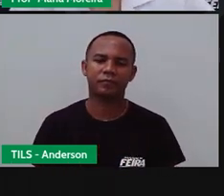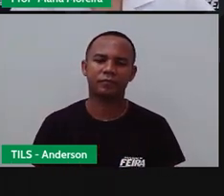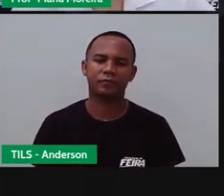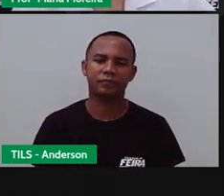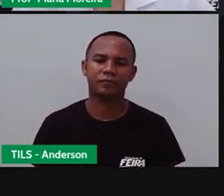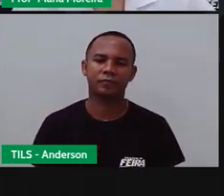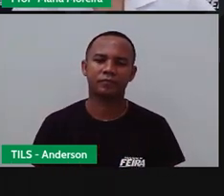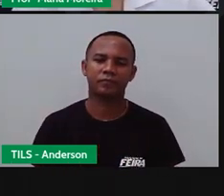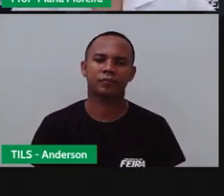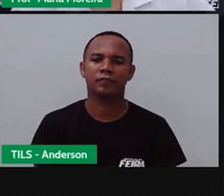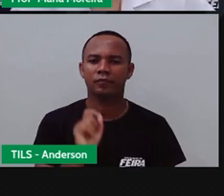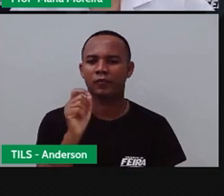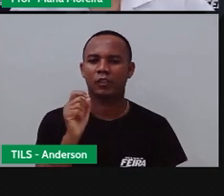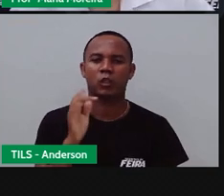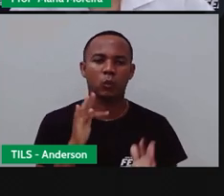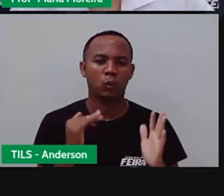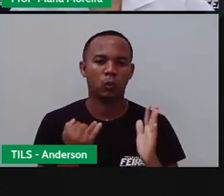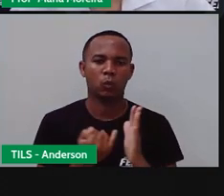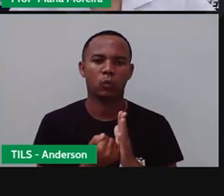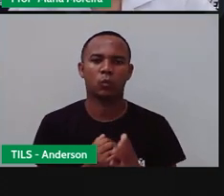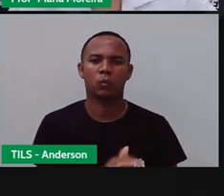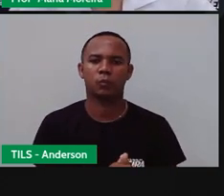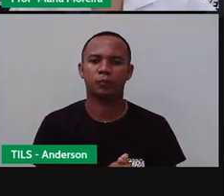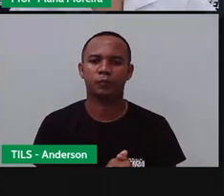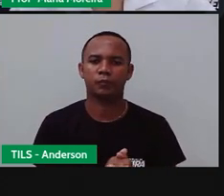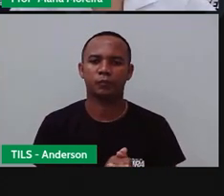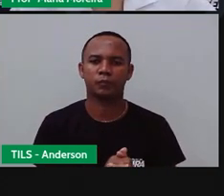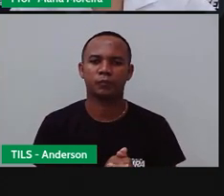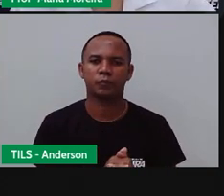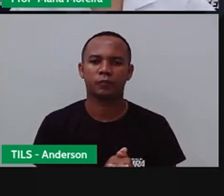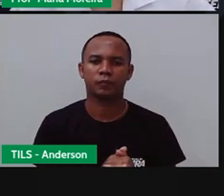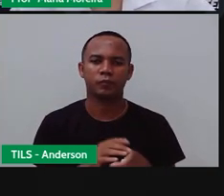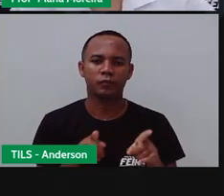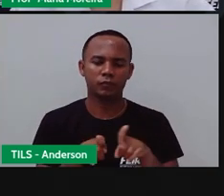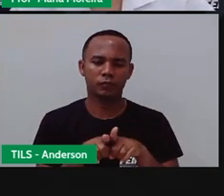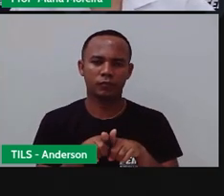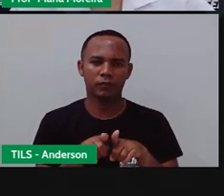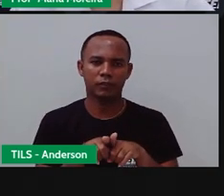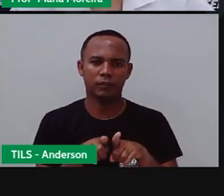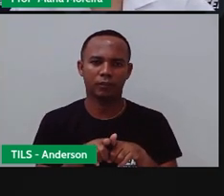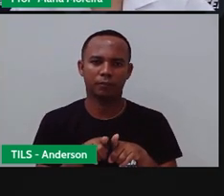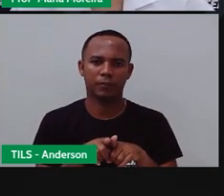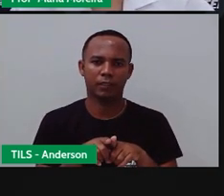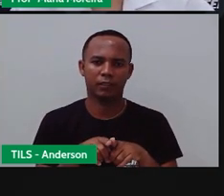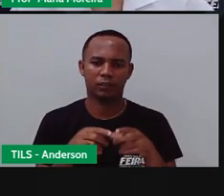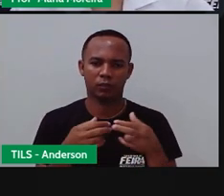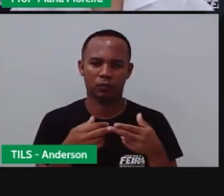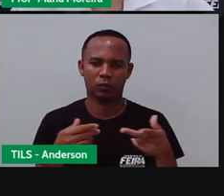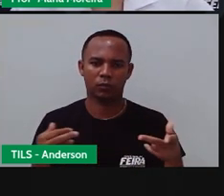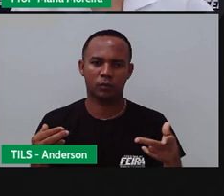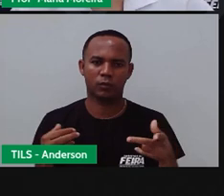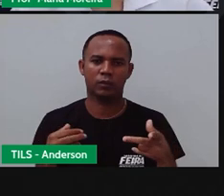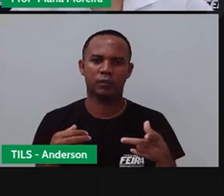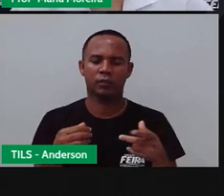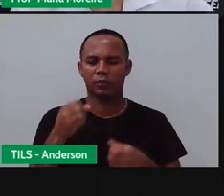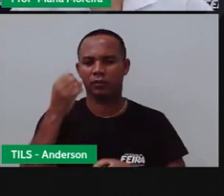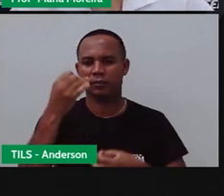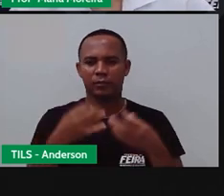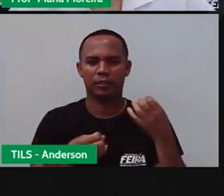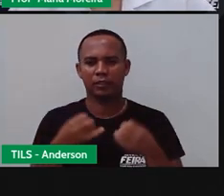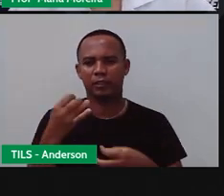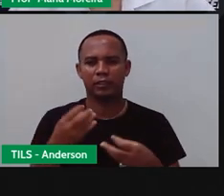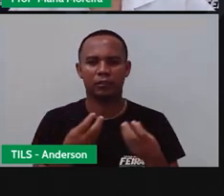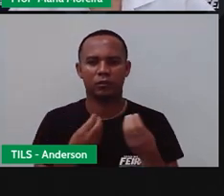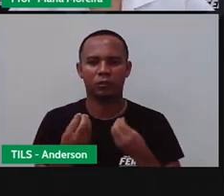textos, as pinturas. No caso das fontes imateriais, estamos falando, né,